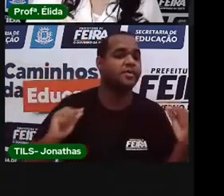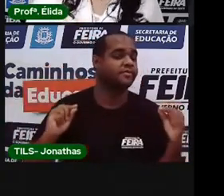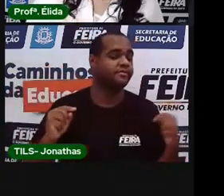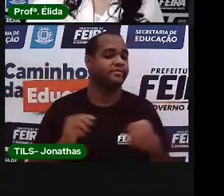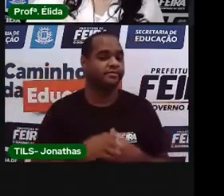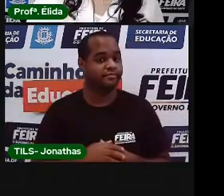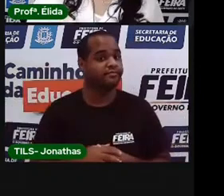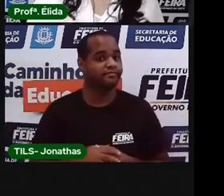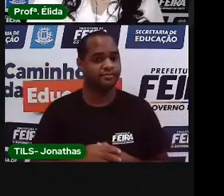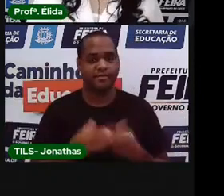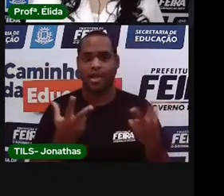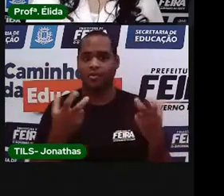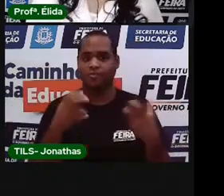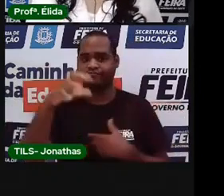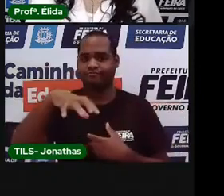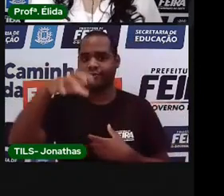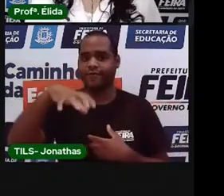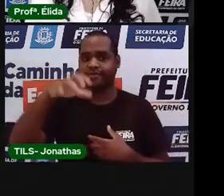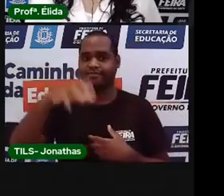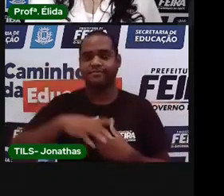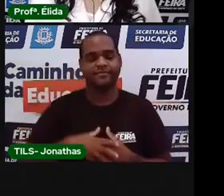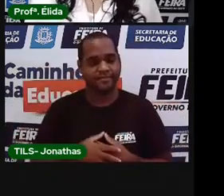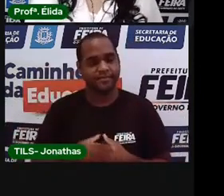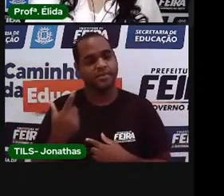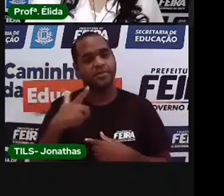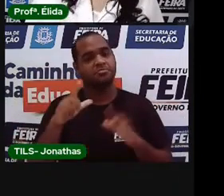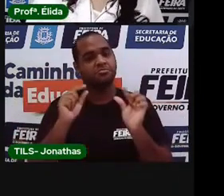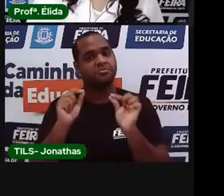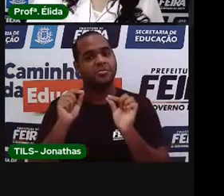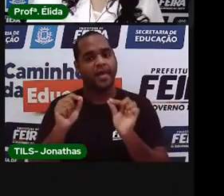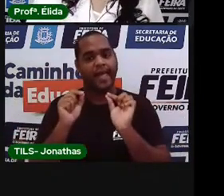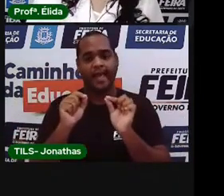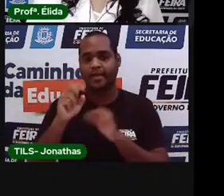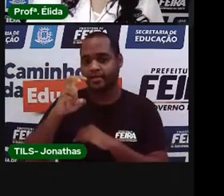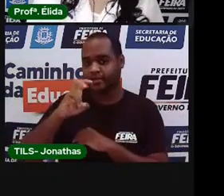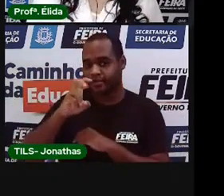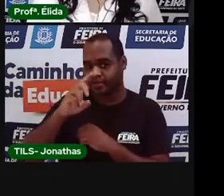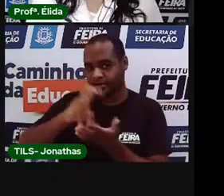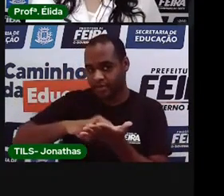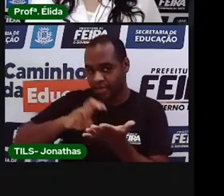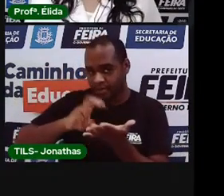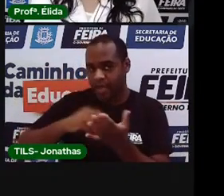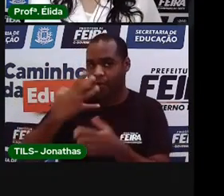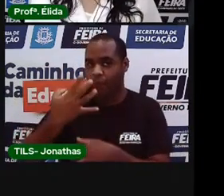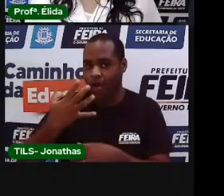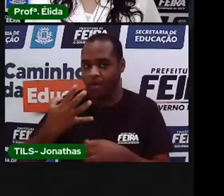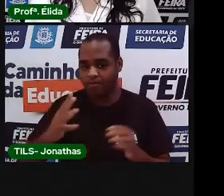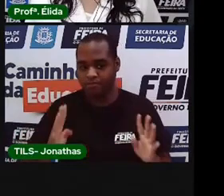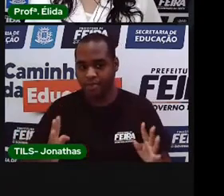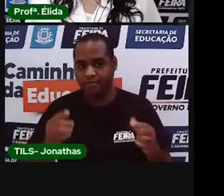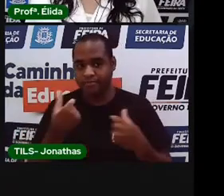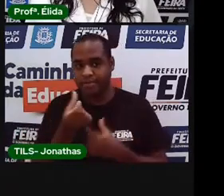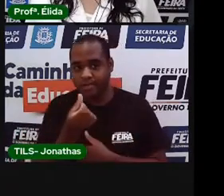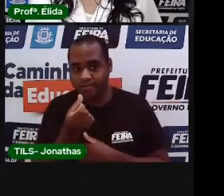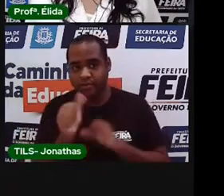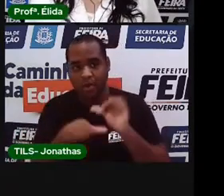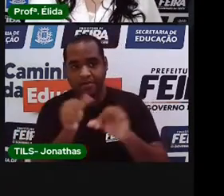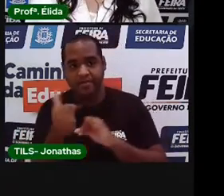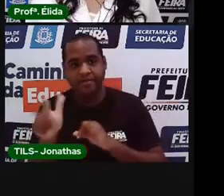Isso, a chuva. O que é o que é? De dia tem quatro pés e de noite tem seis.